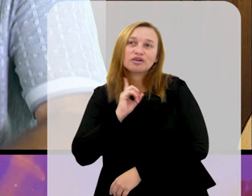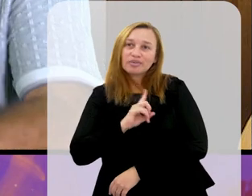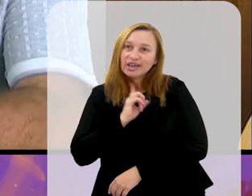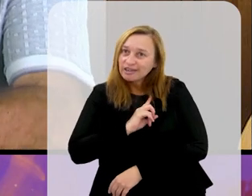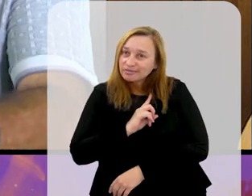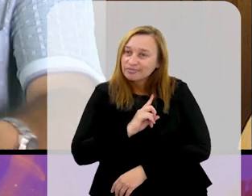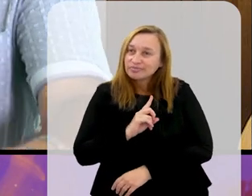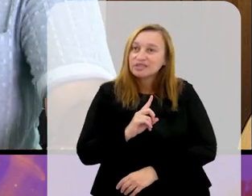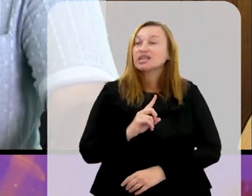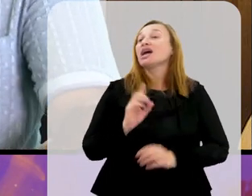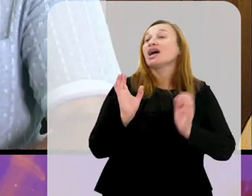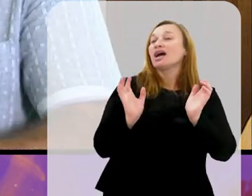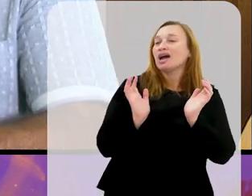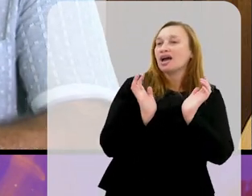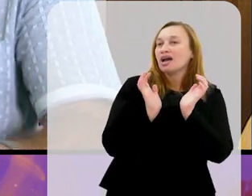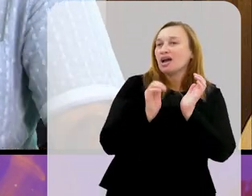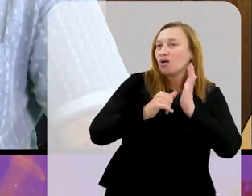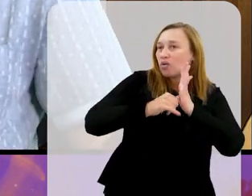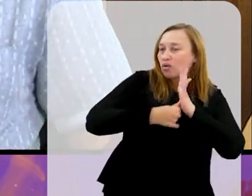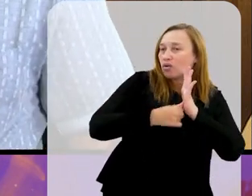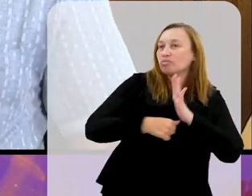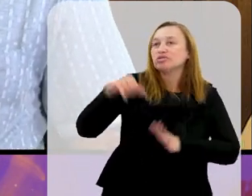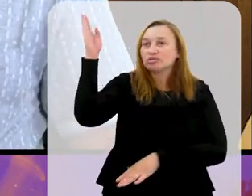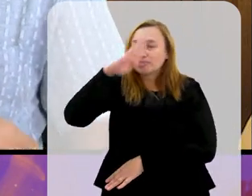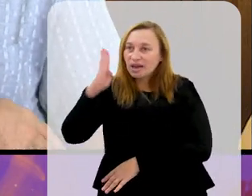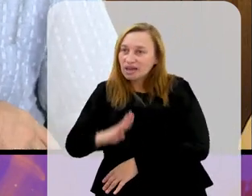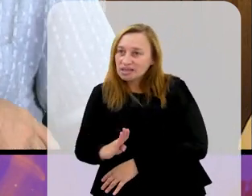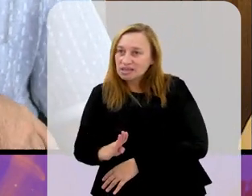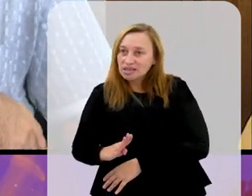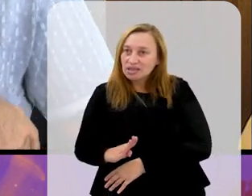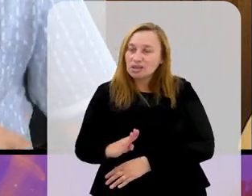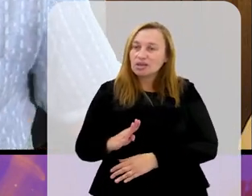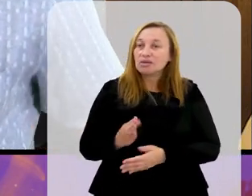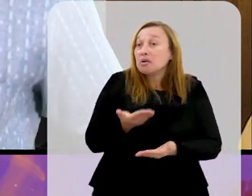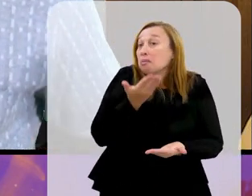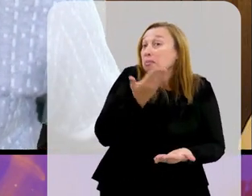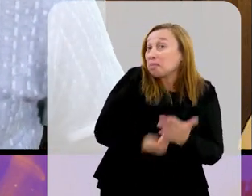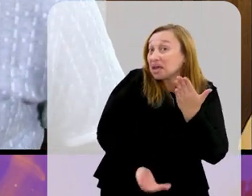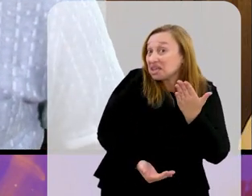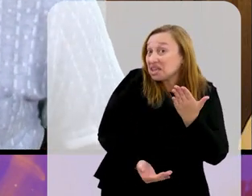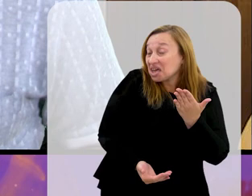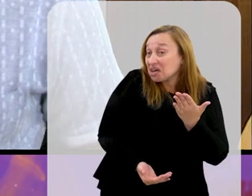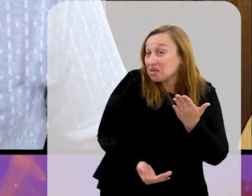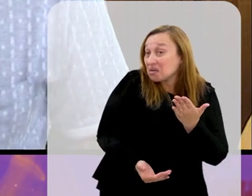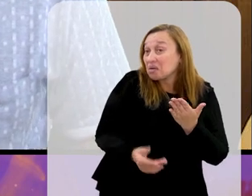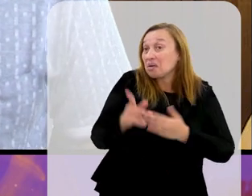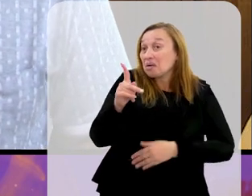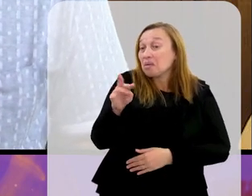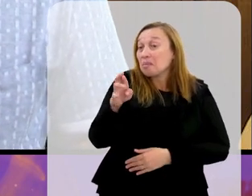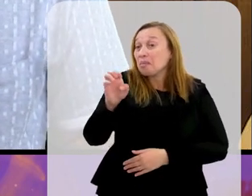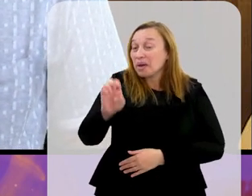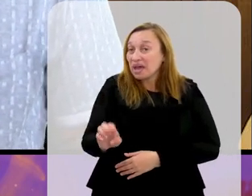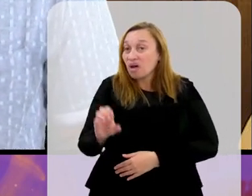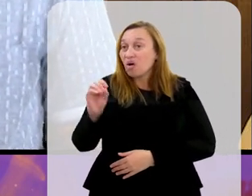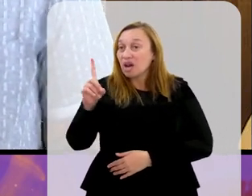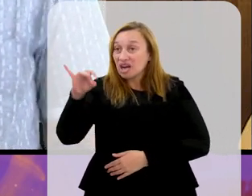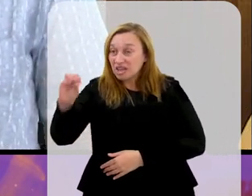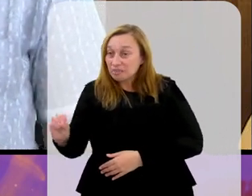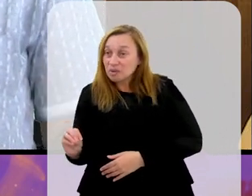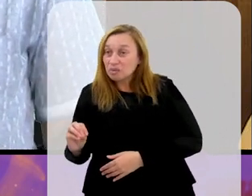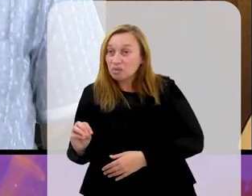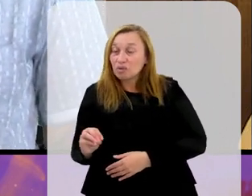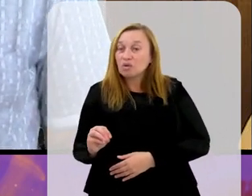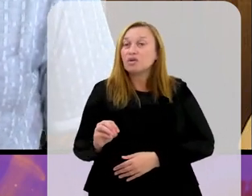Flamengo. A seleção brasileira, com Dorival Júnior, aí chega Rodrigo Caetano, é eliminada do torneio pré-olímpico, a chamada Sub